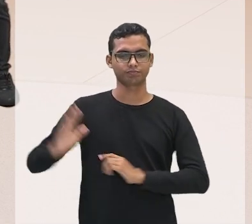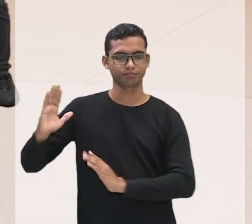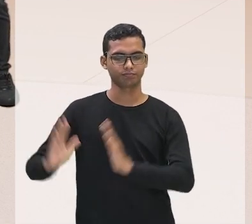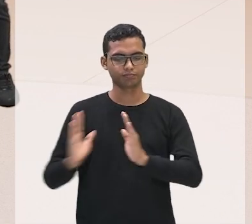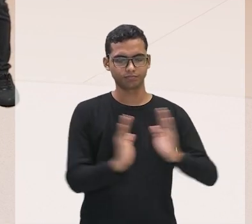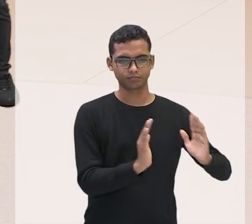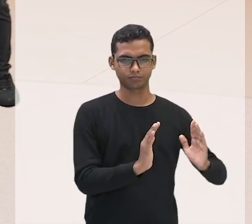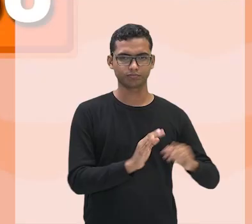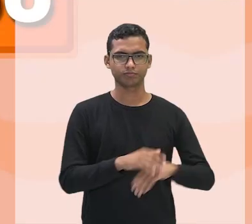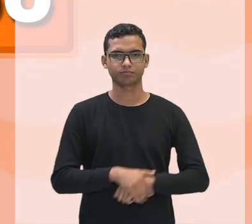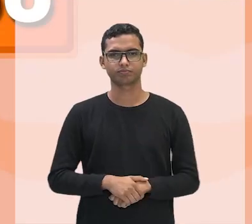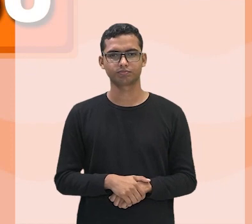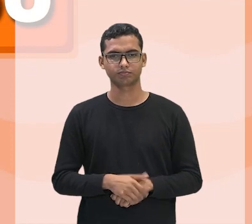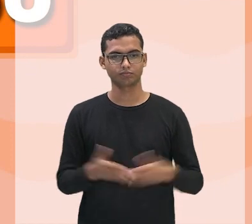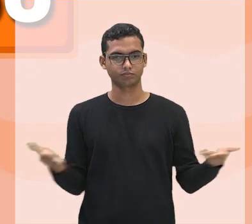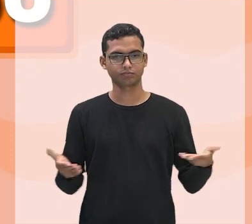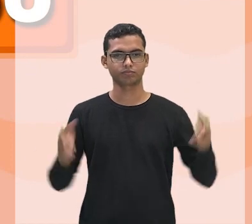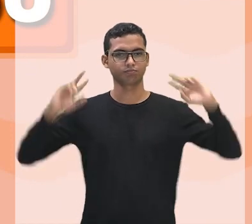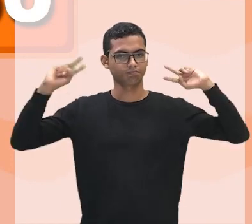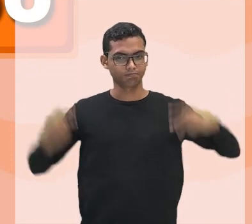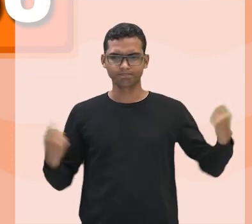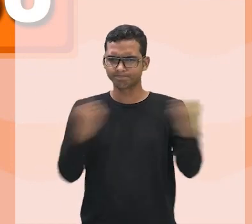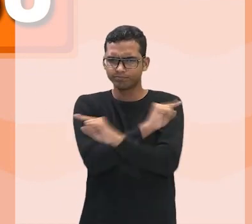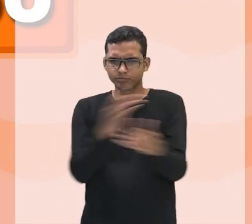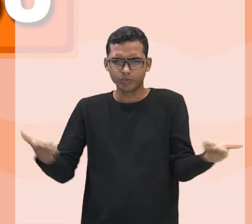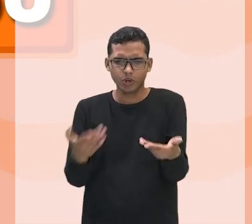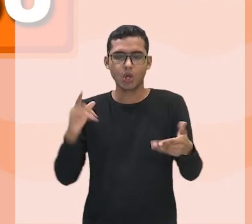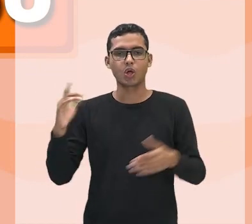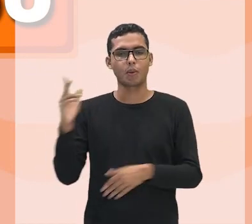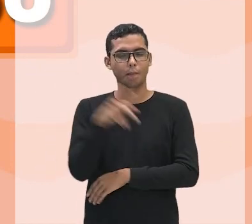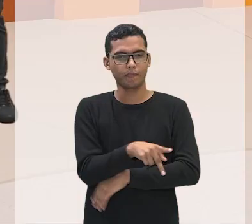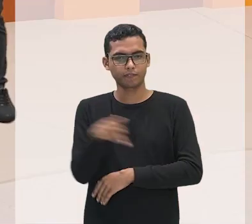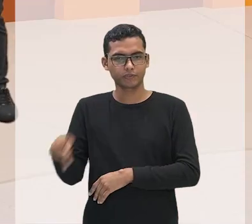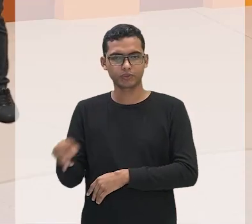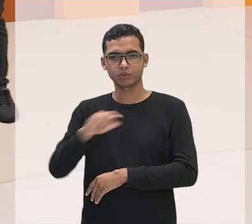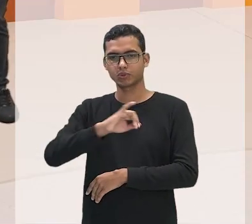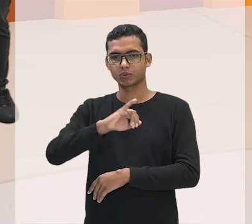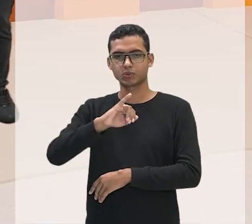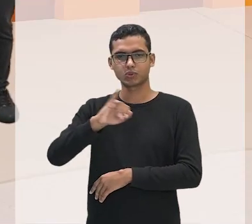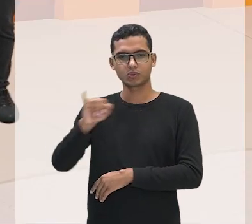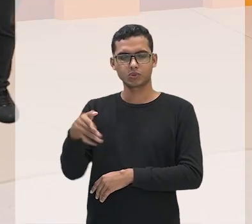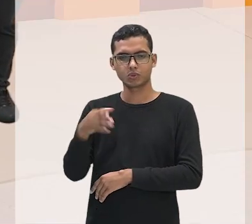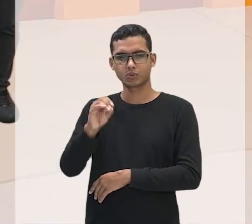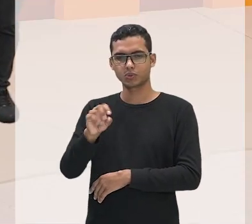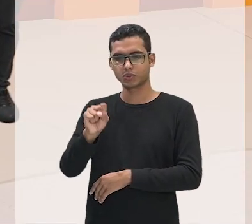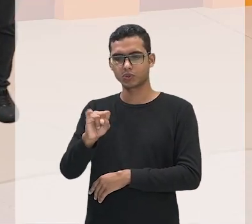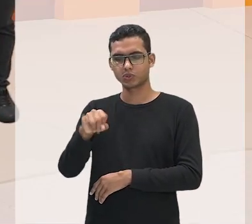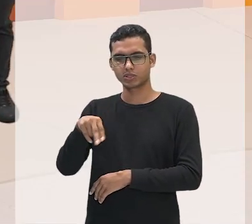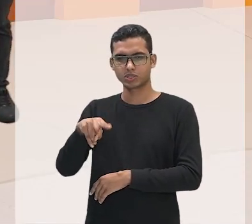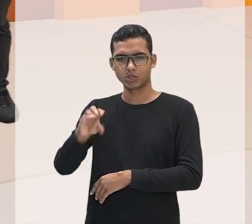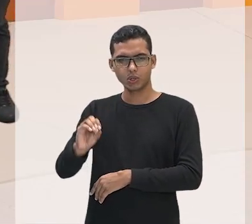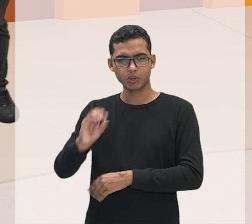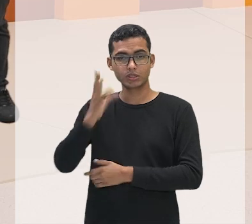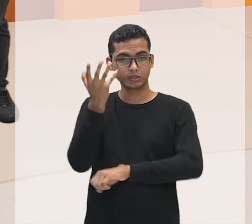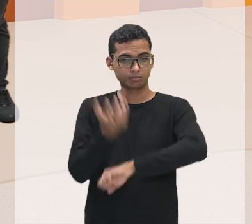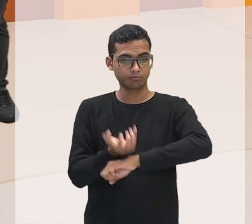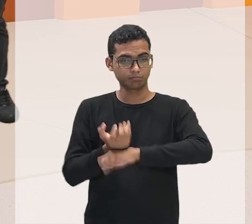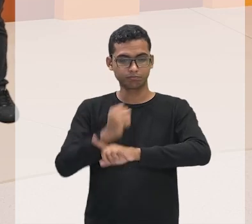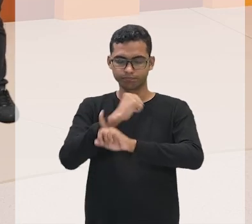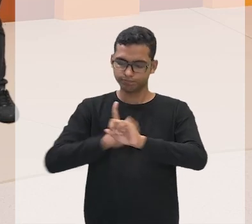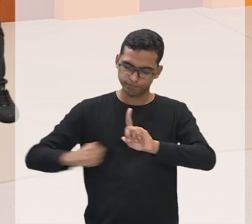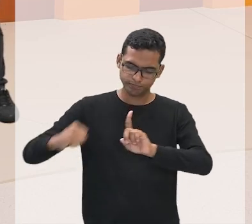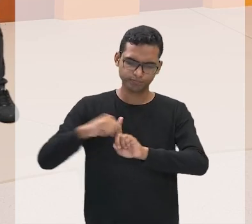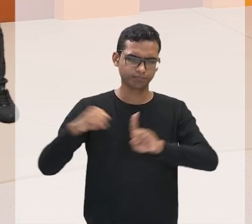A gente vai voltar agora para o nosso Manas Verso porque faltou falar com o professor Josino, né? Sou Josino de Sociologia a gente falou sobre população